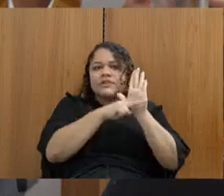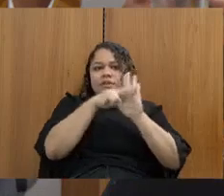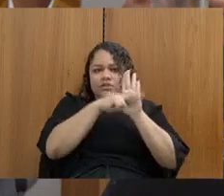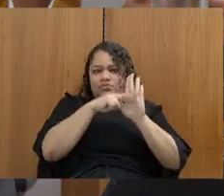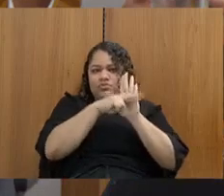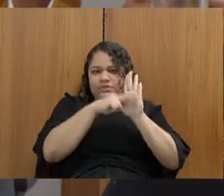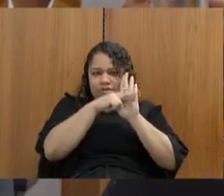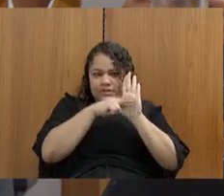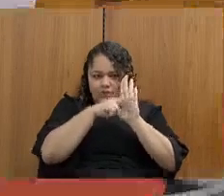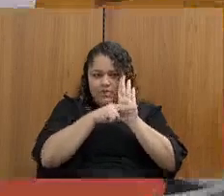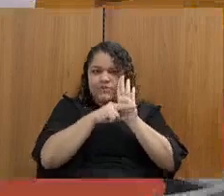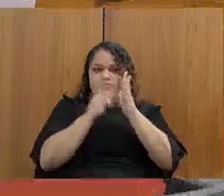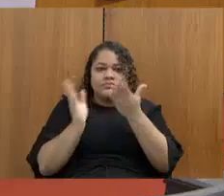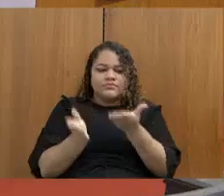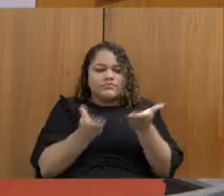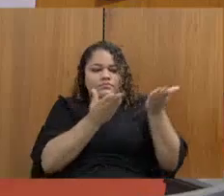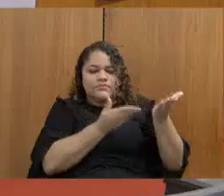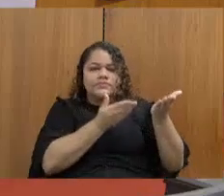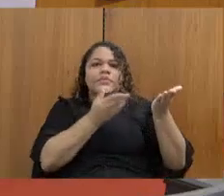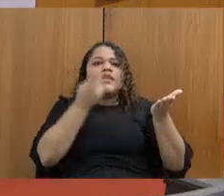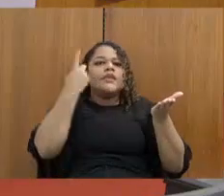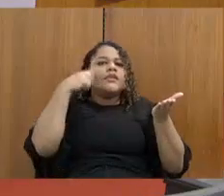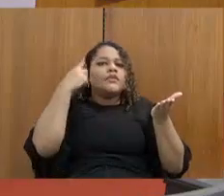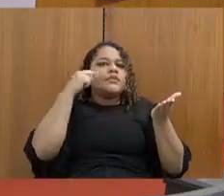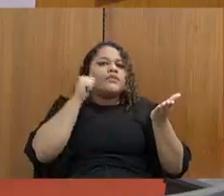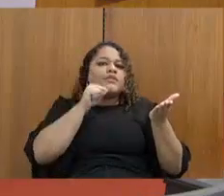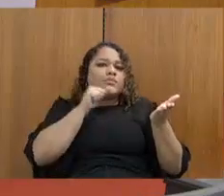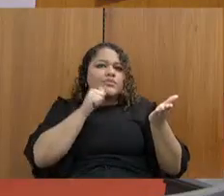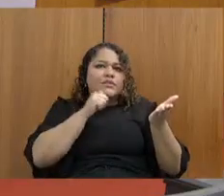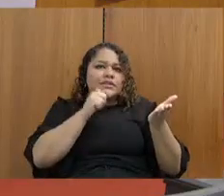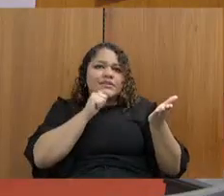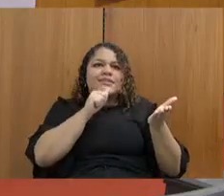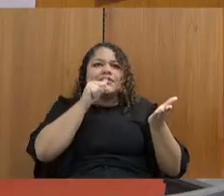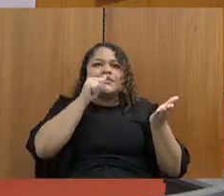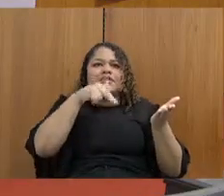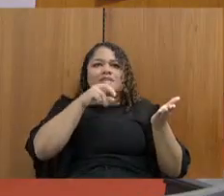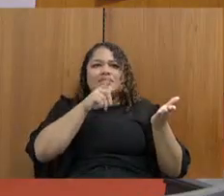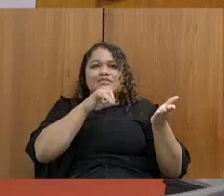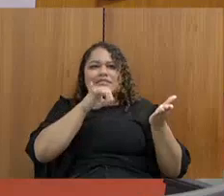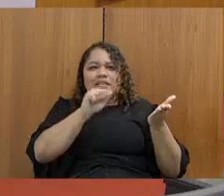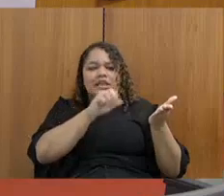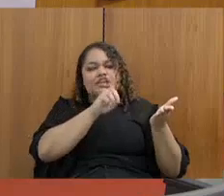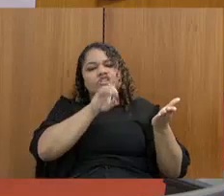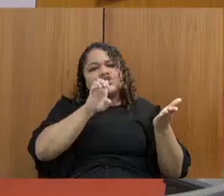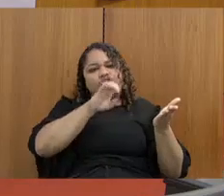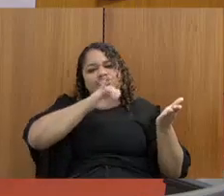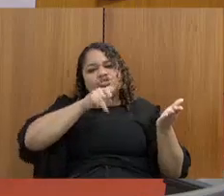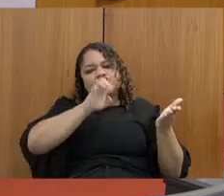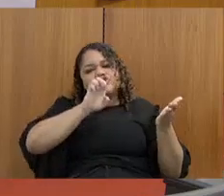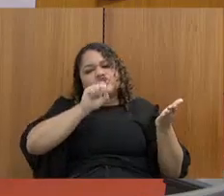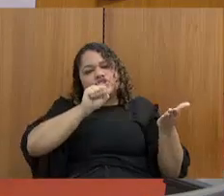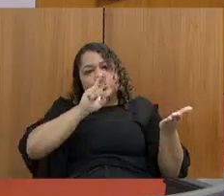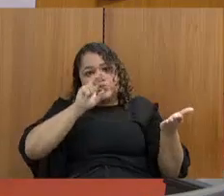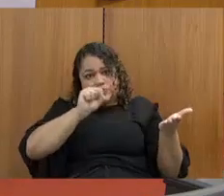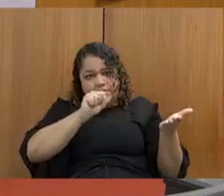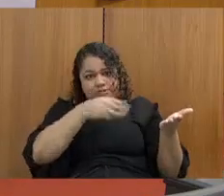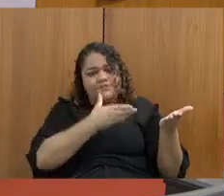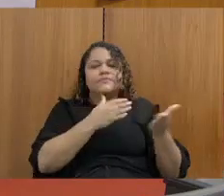à ilustre colega deputada André de Jesus, que disporá de cinco